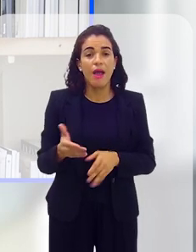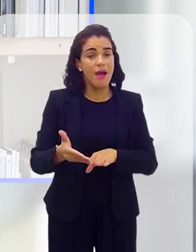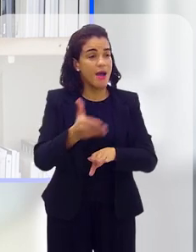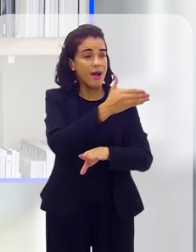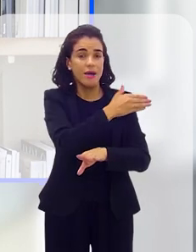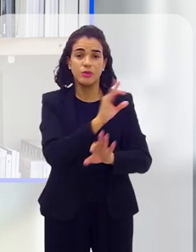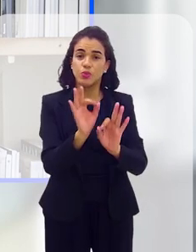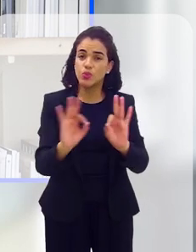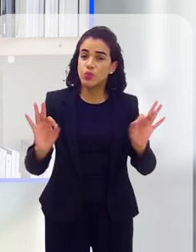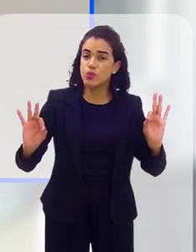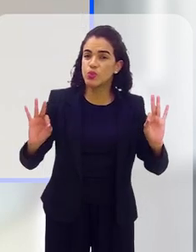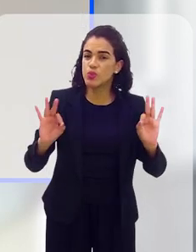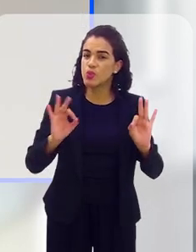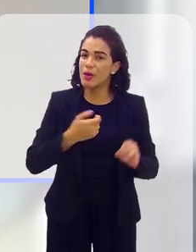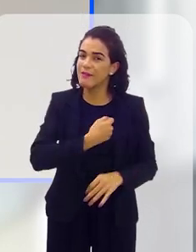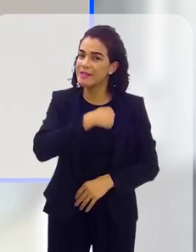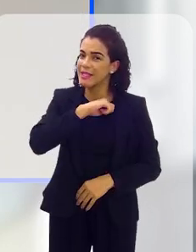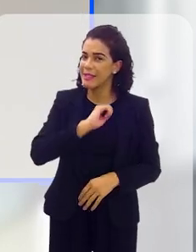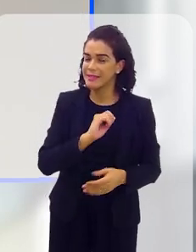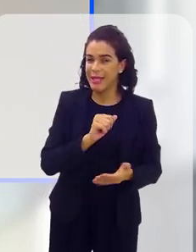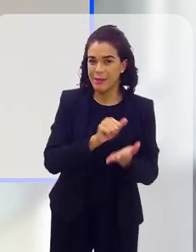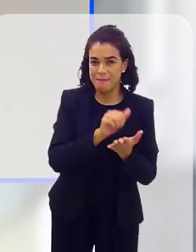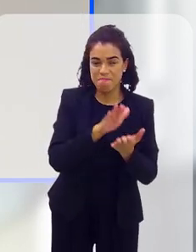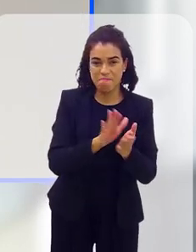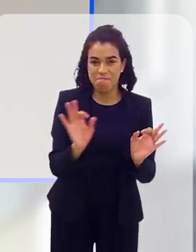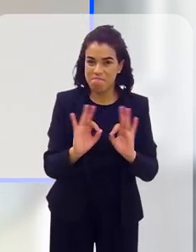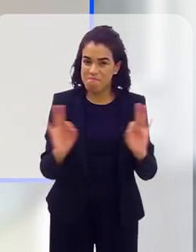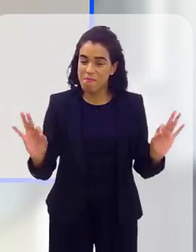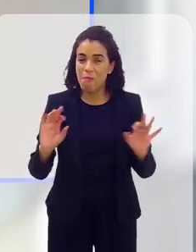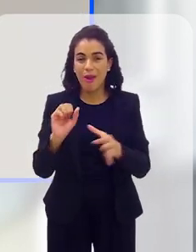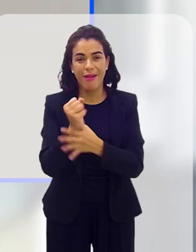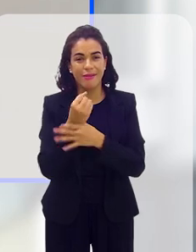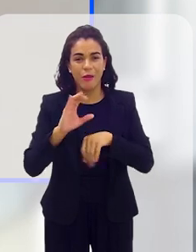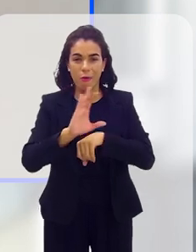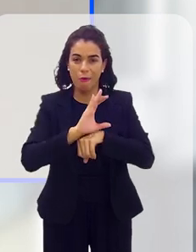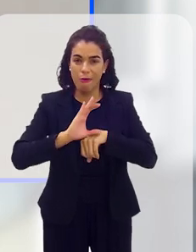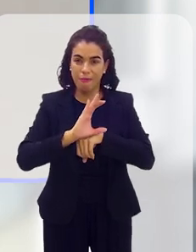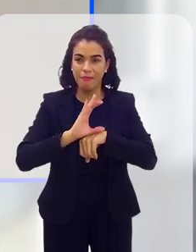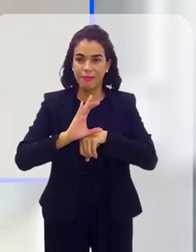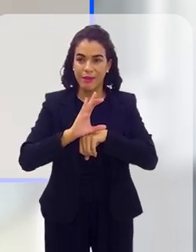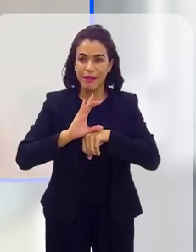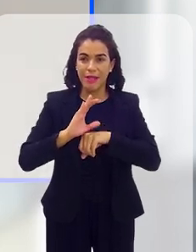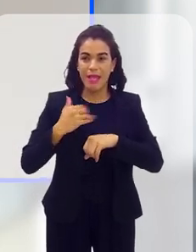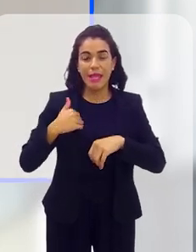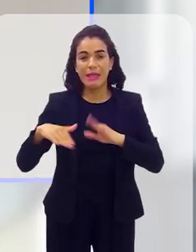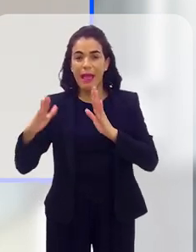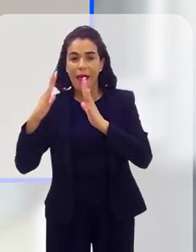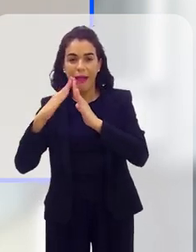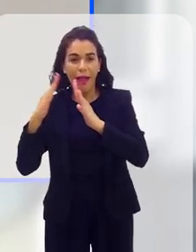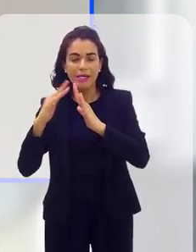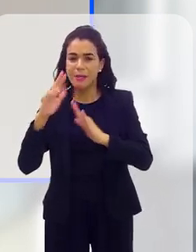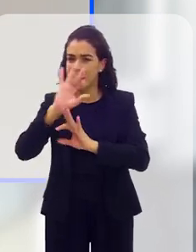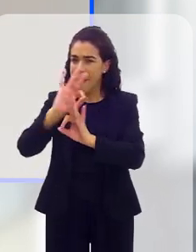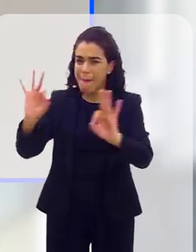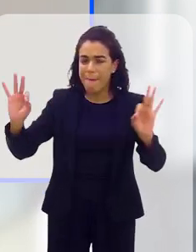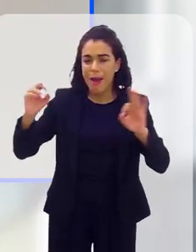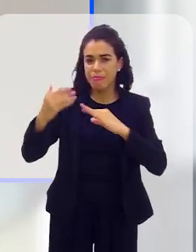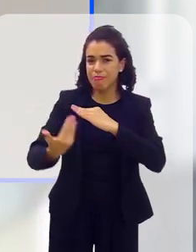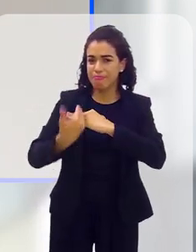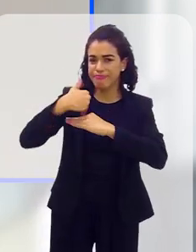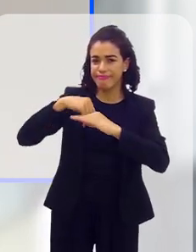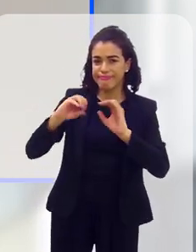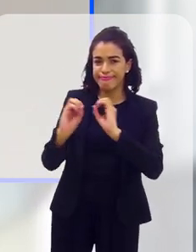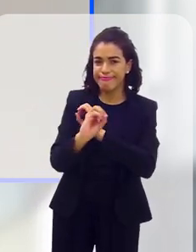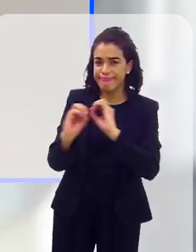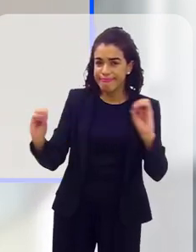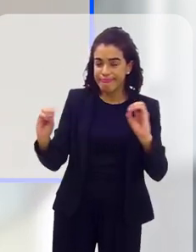antes eles não eram auditados. Até por uma questão de garantia constitucional, que a casa é asilo inviolável.